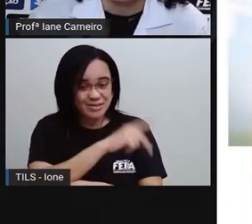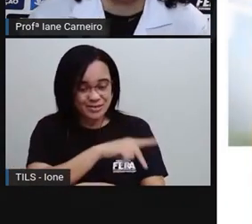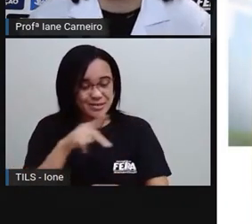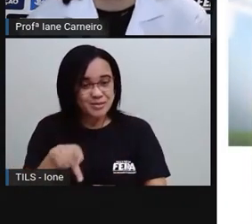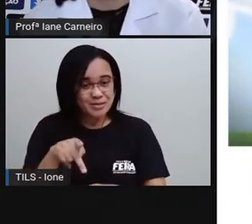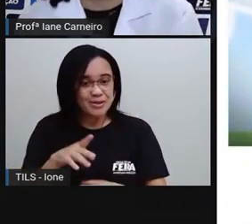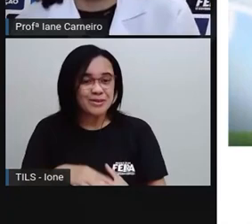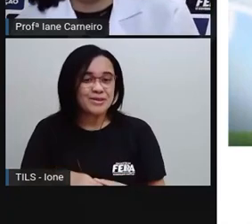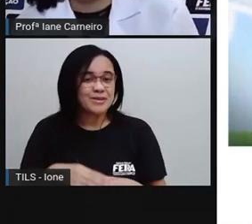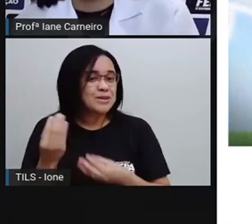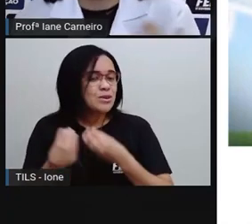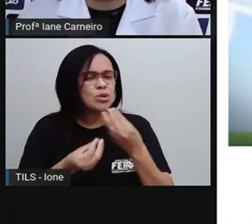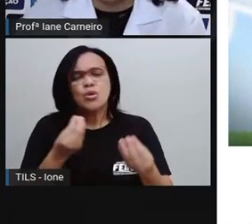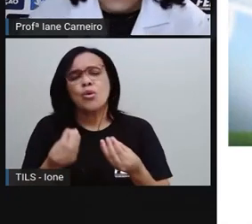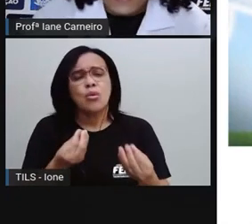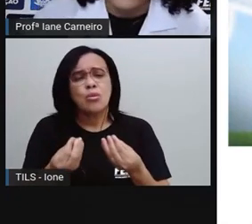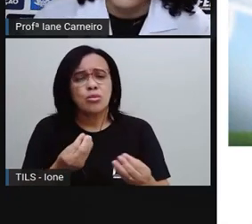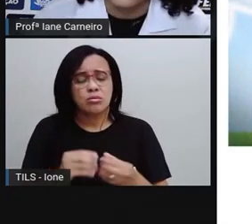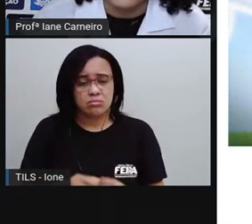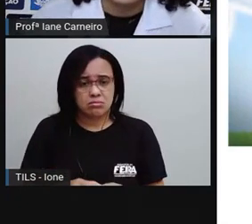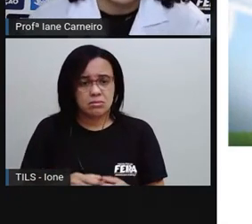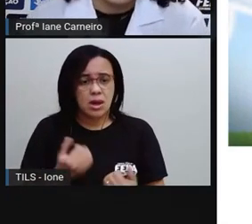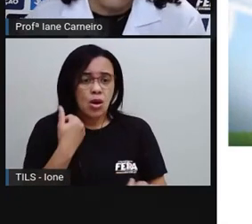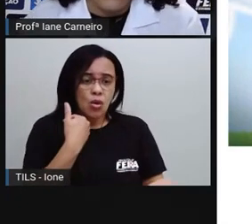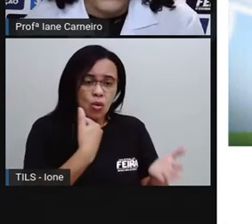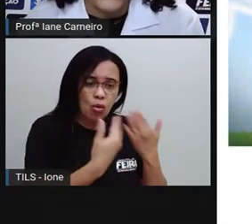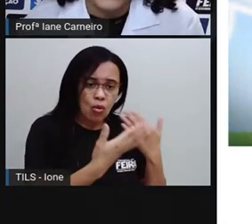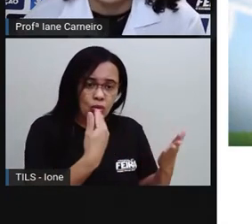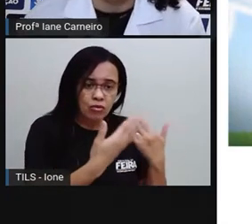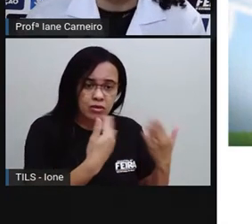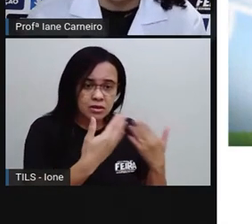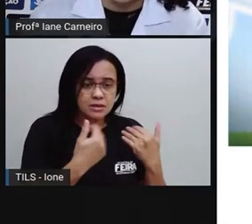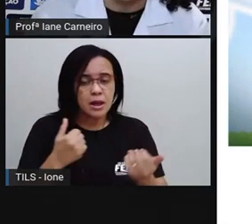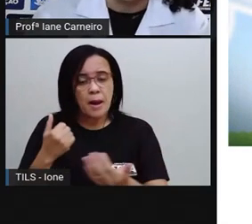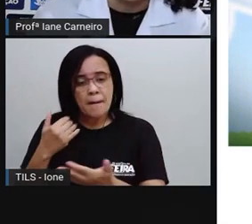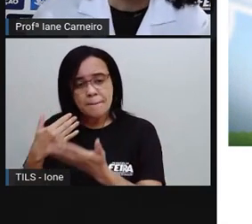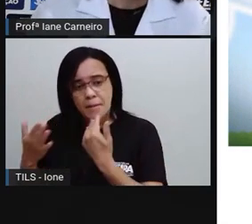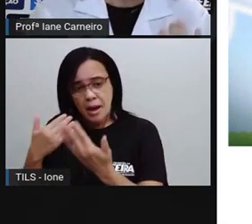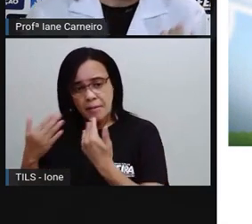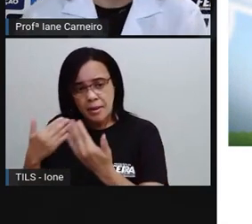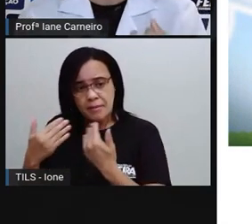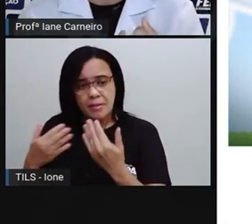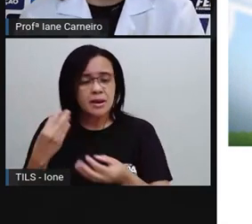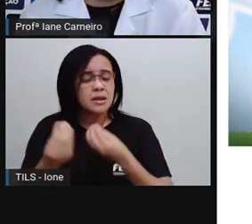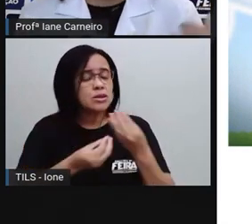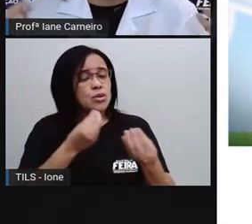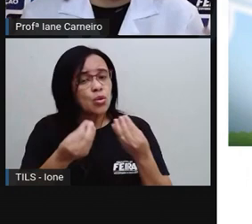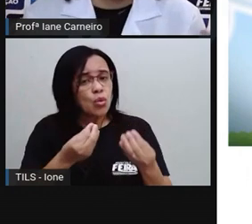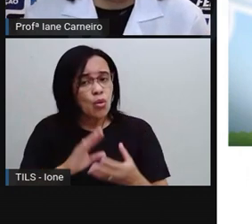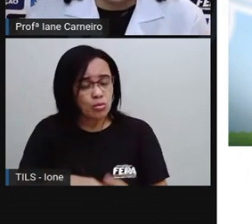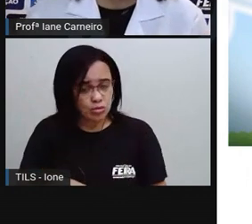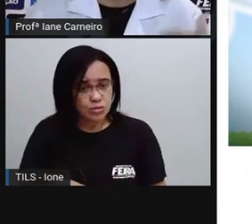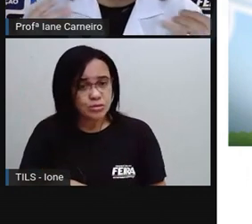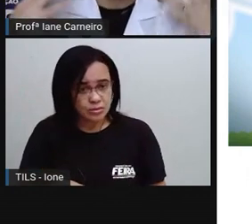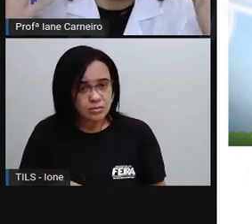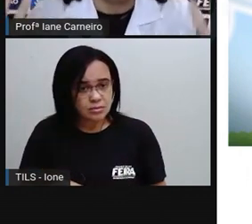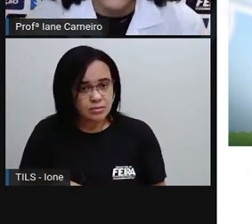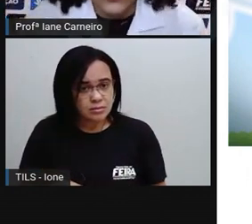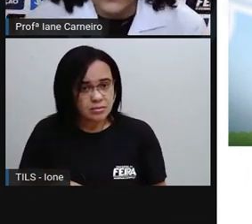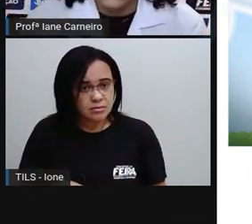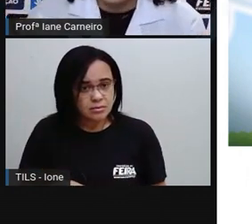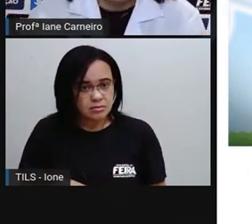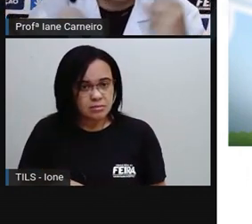Será que eles podem conversar? Será que é uma boa eles conversarem? E será que é uma boa eles conversarem estando